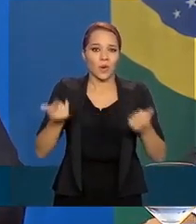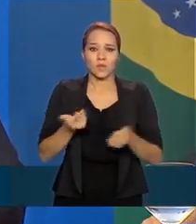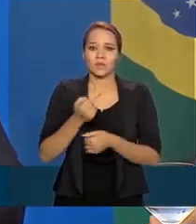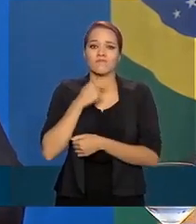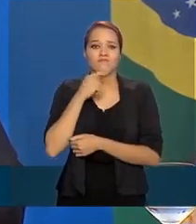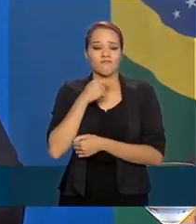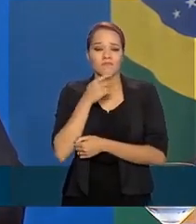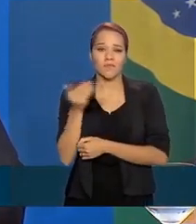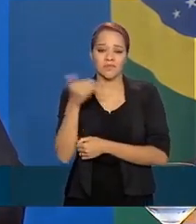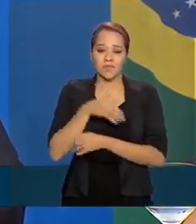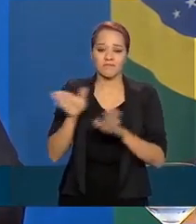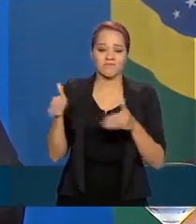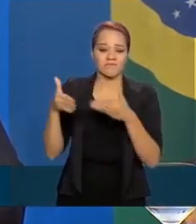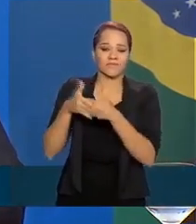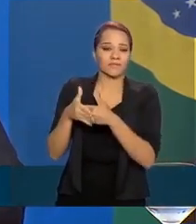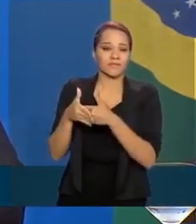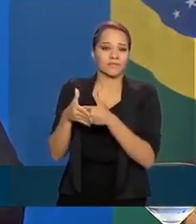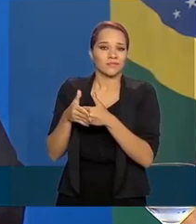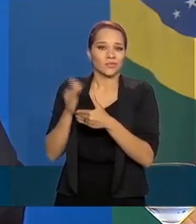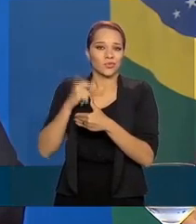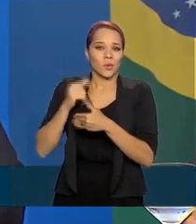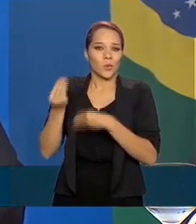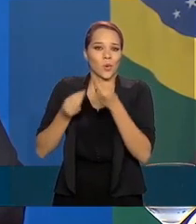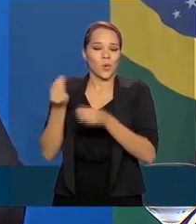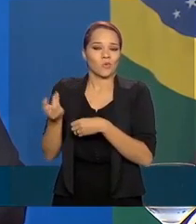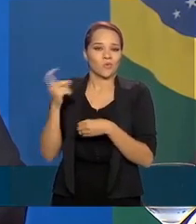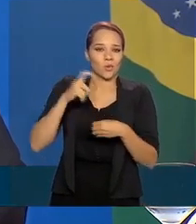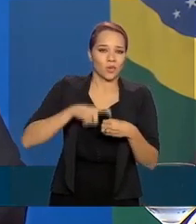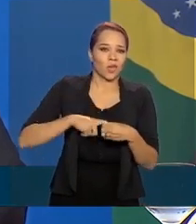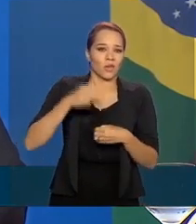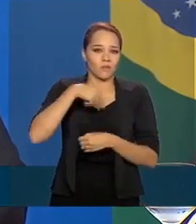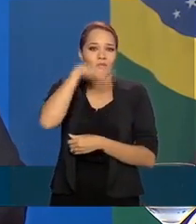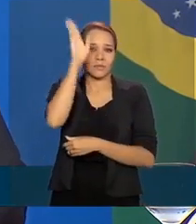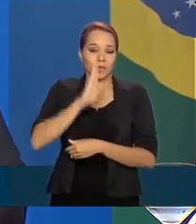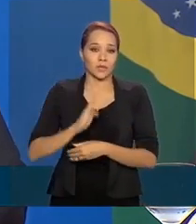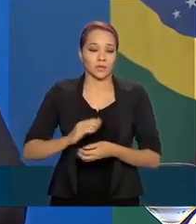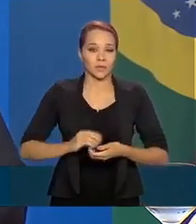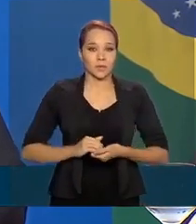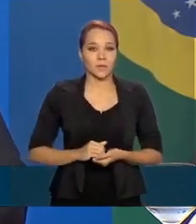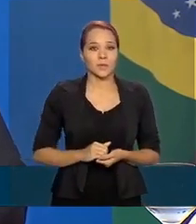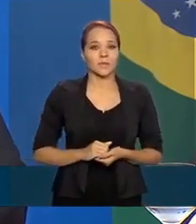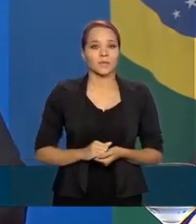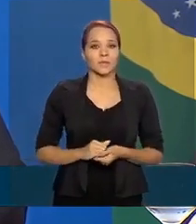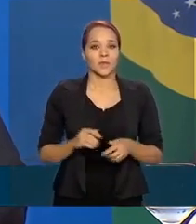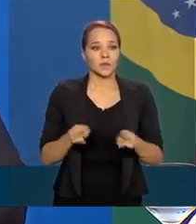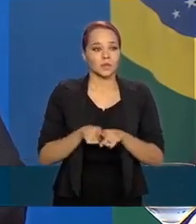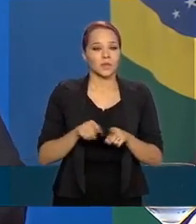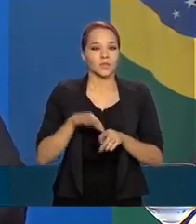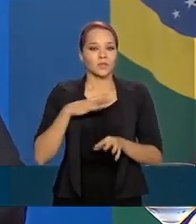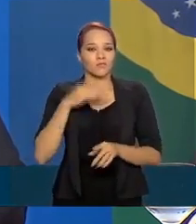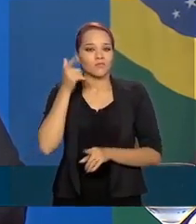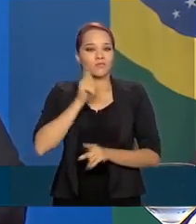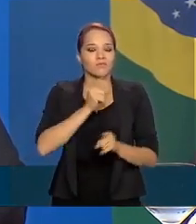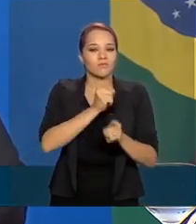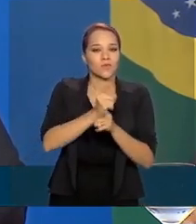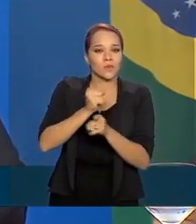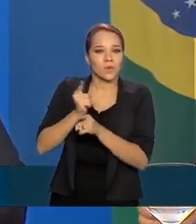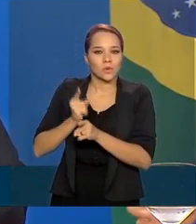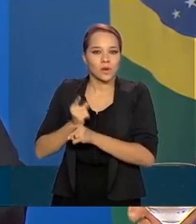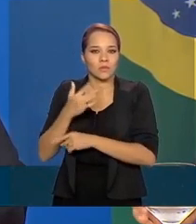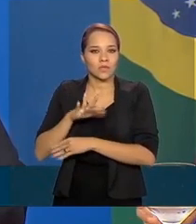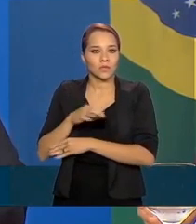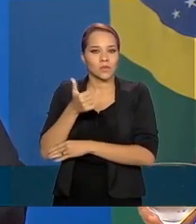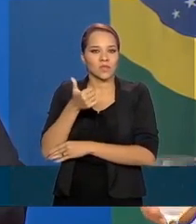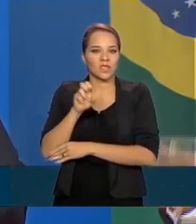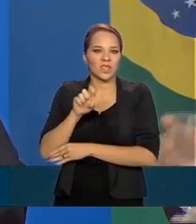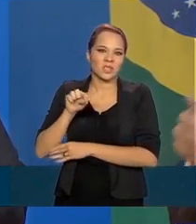retidos, se possibilitados de regressar ao Brasil. Nós identificamos cerca de